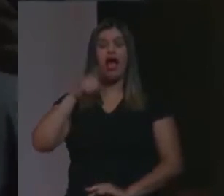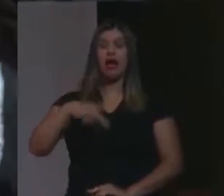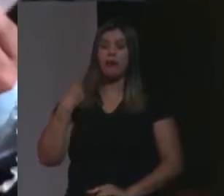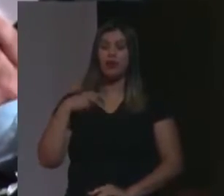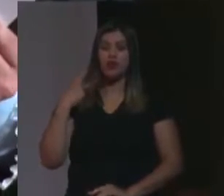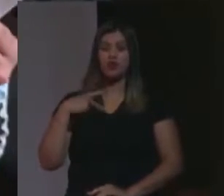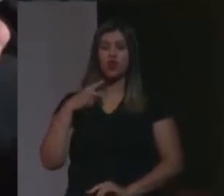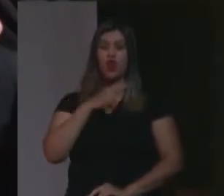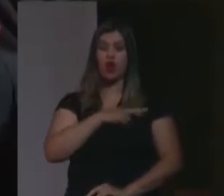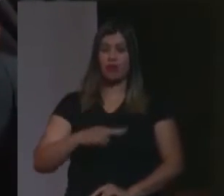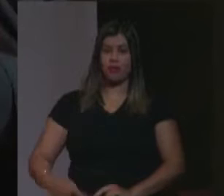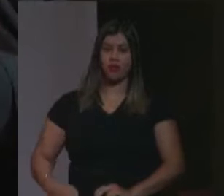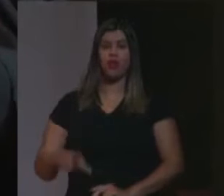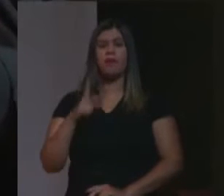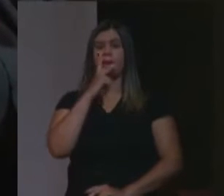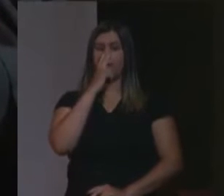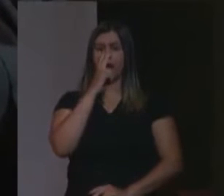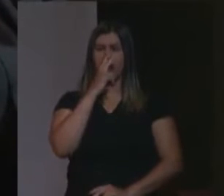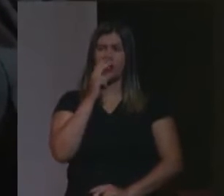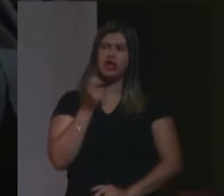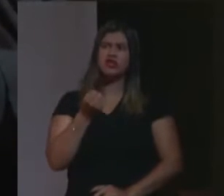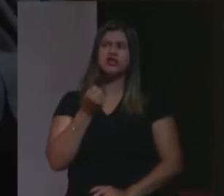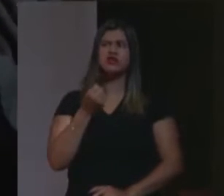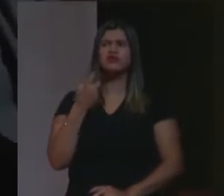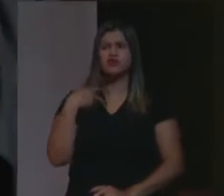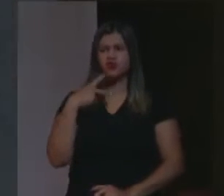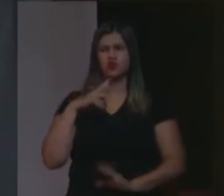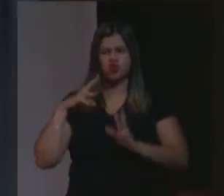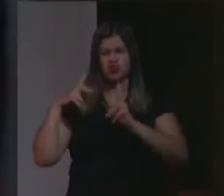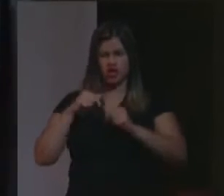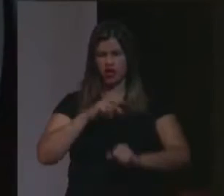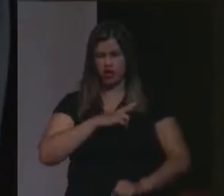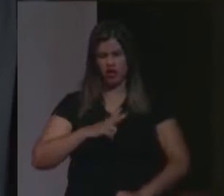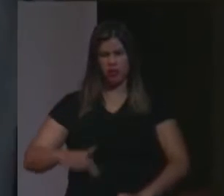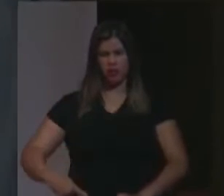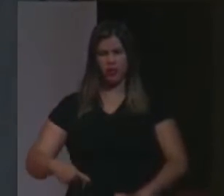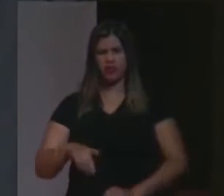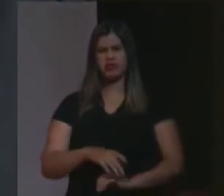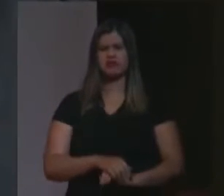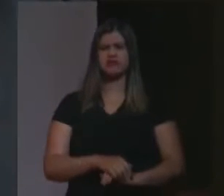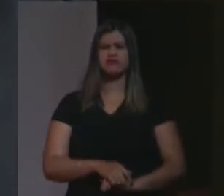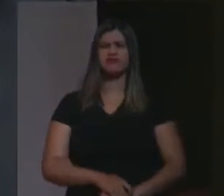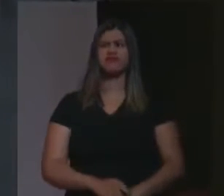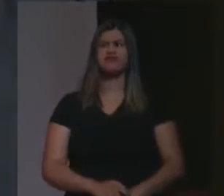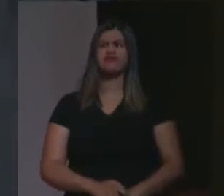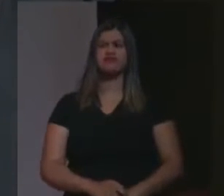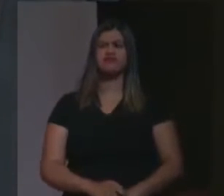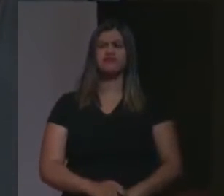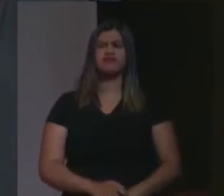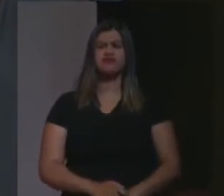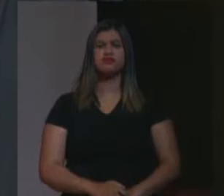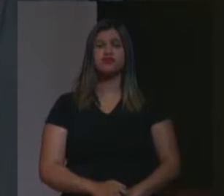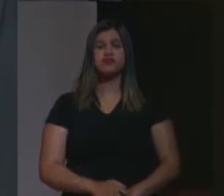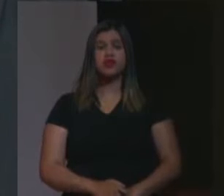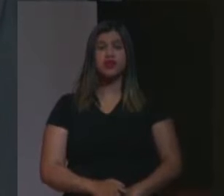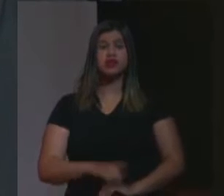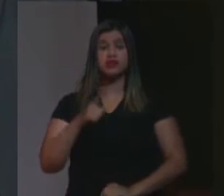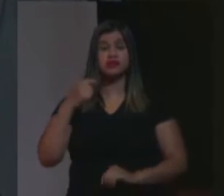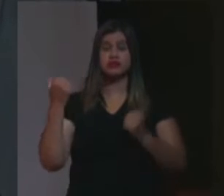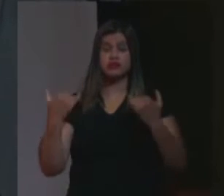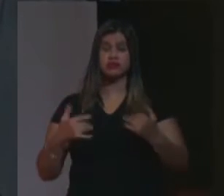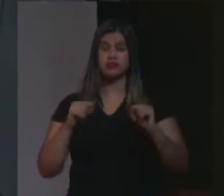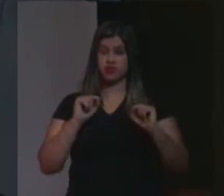que, se não me engano, é subprocurador geral da República, colega da doutora Débora Duprá, e ele diz o seguinte,